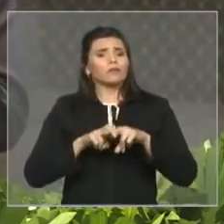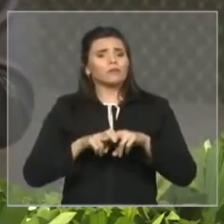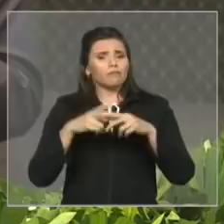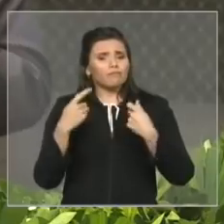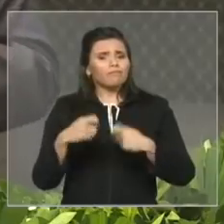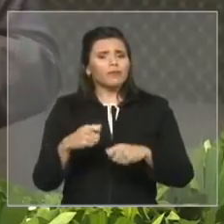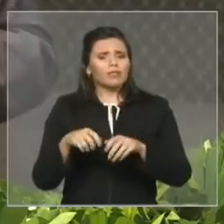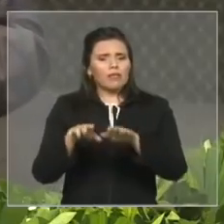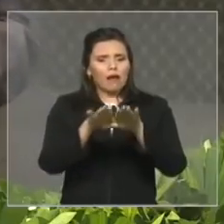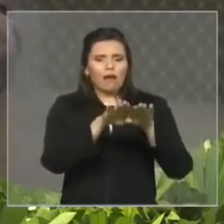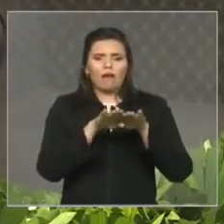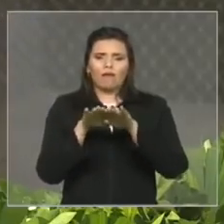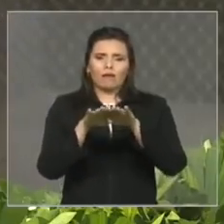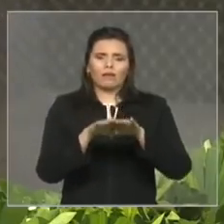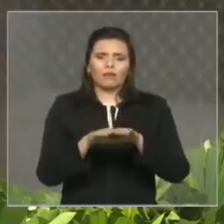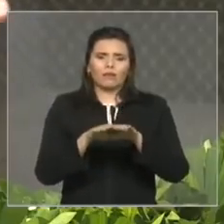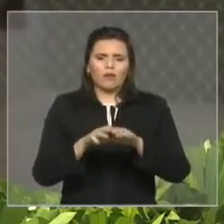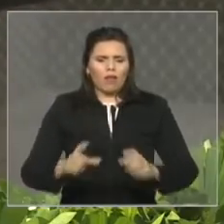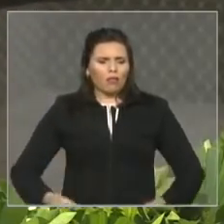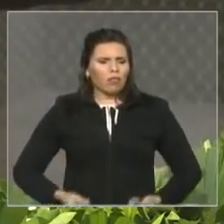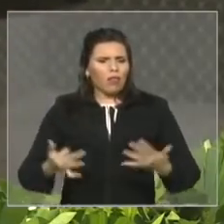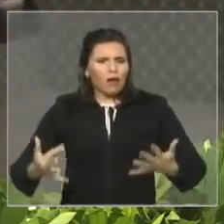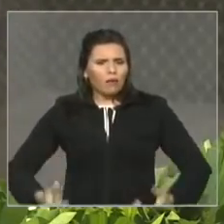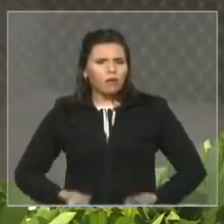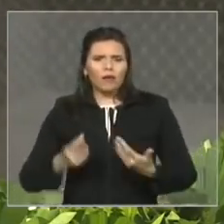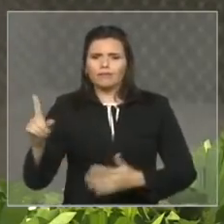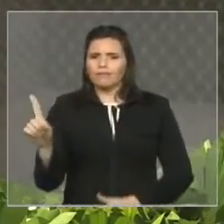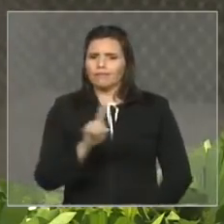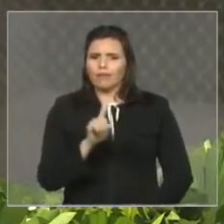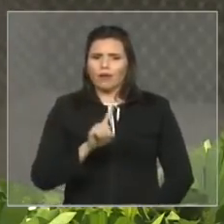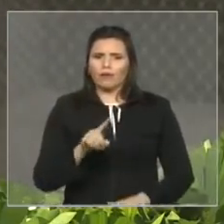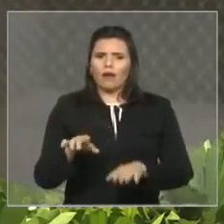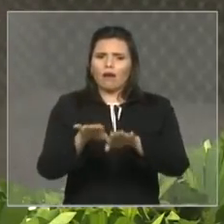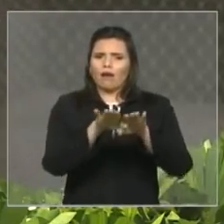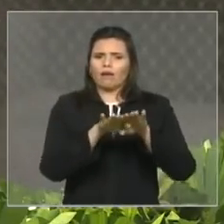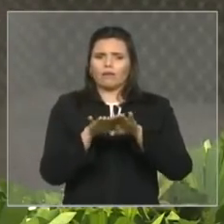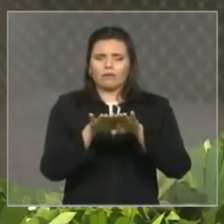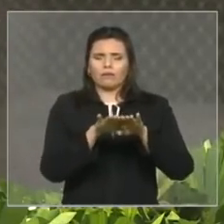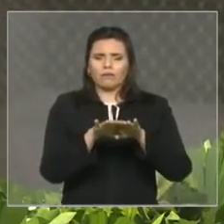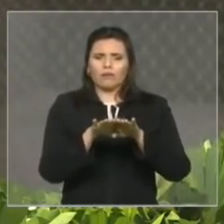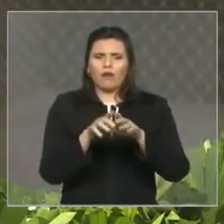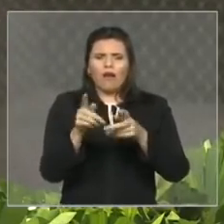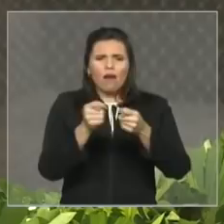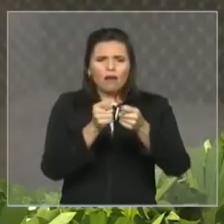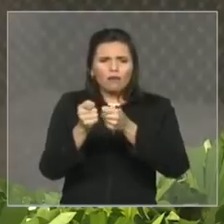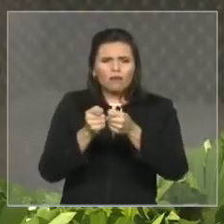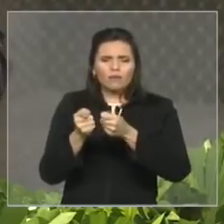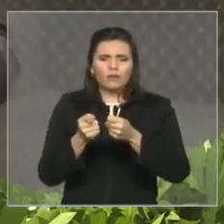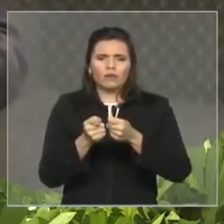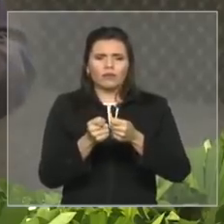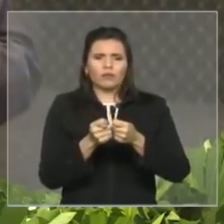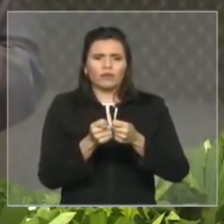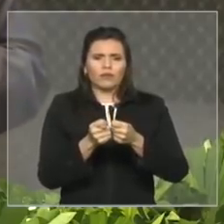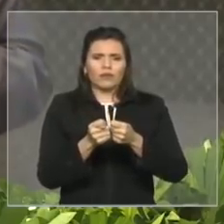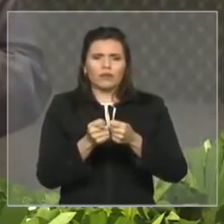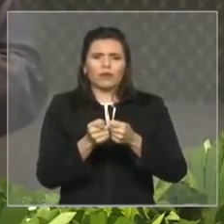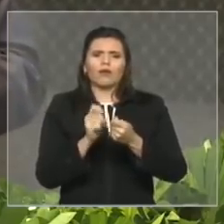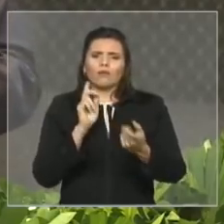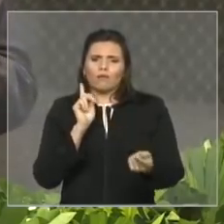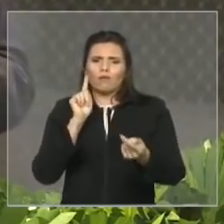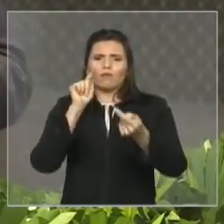mesmo. O equilíbrio fiscal é um instrumento para que nós possamos dar cumprimento ao nosso ideário.